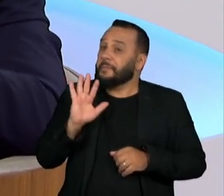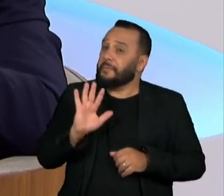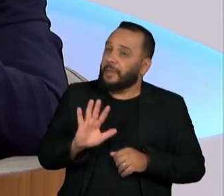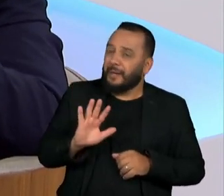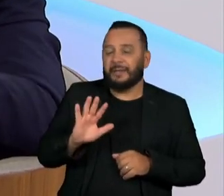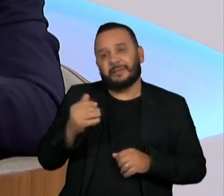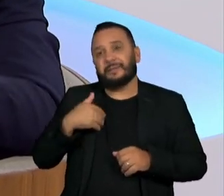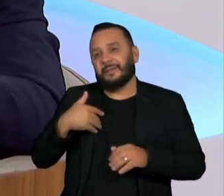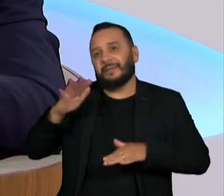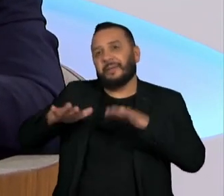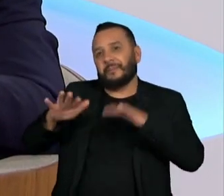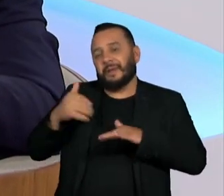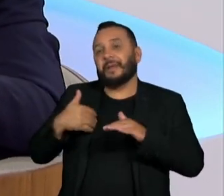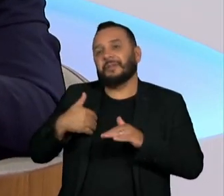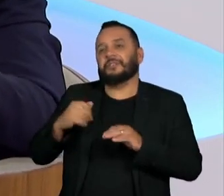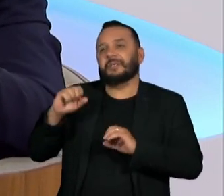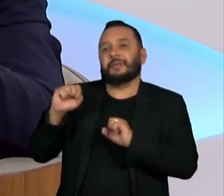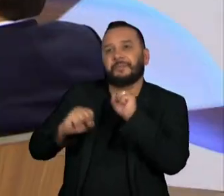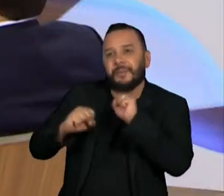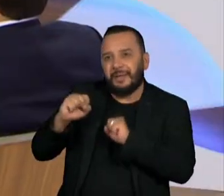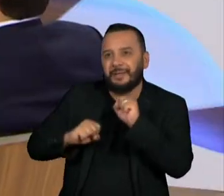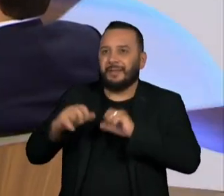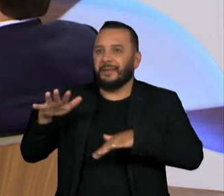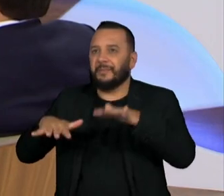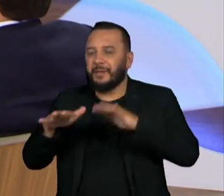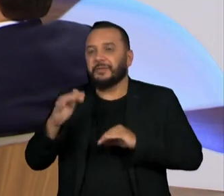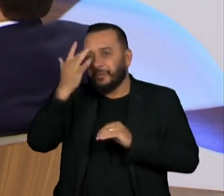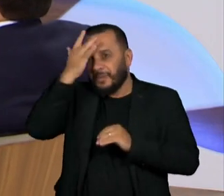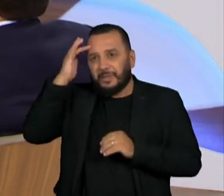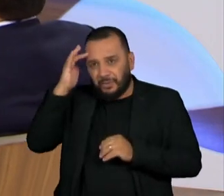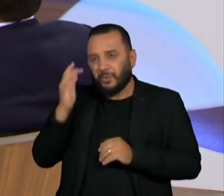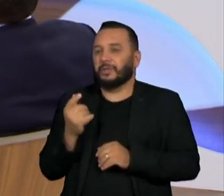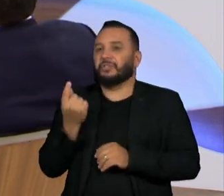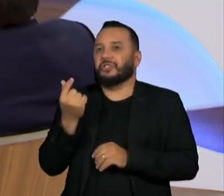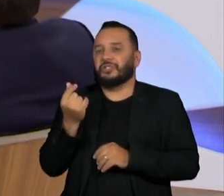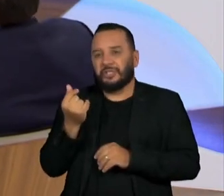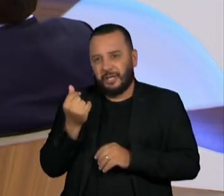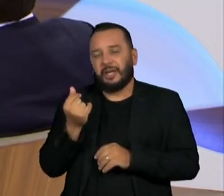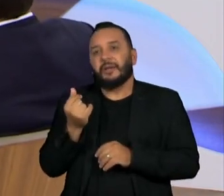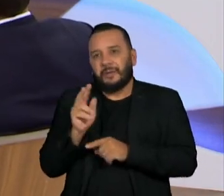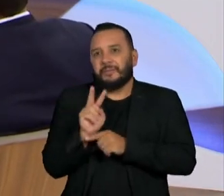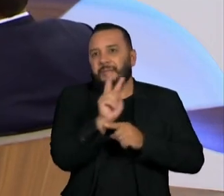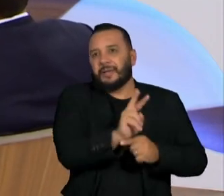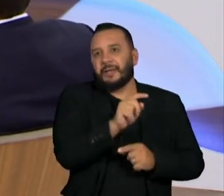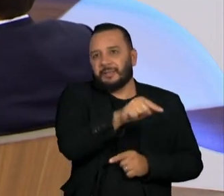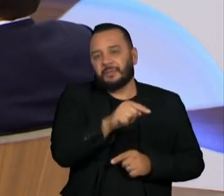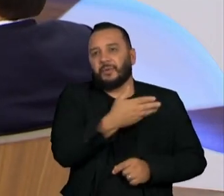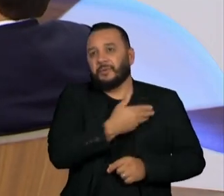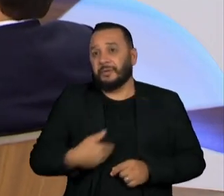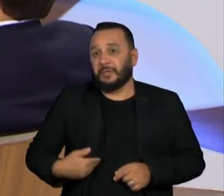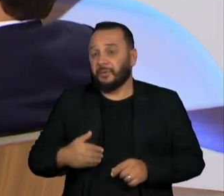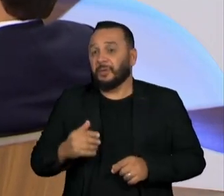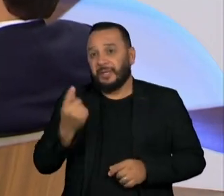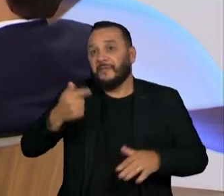pessoas e empresas que emprestam dinheiro para governo. E esse preço muda de acordo com a percepção das pessoas.